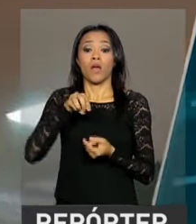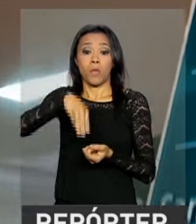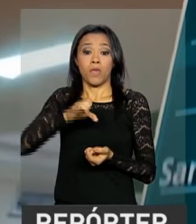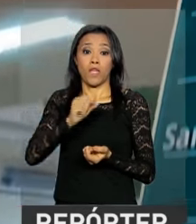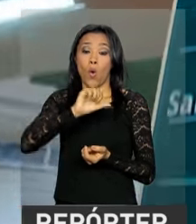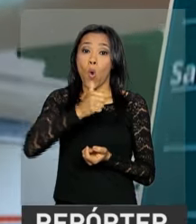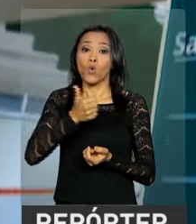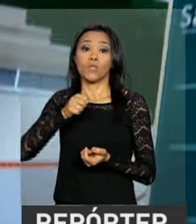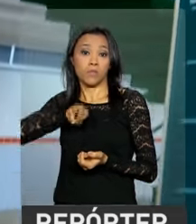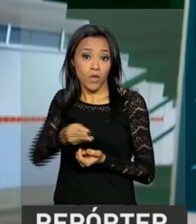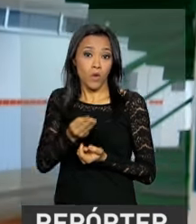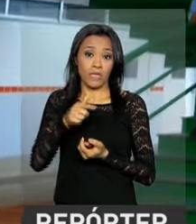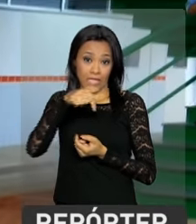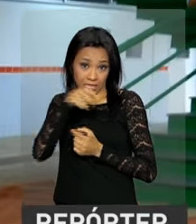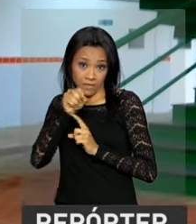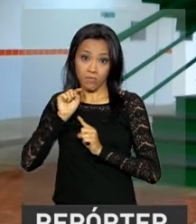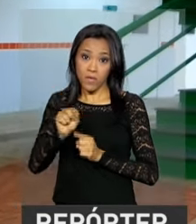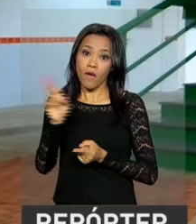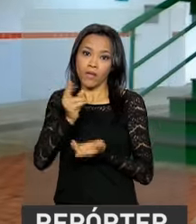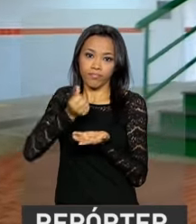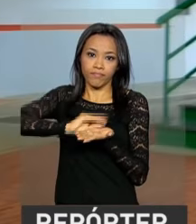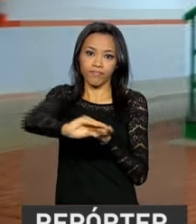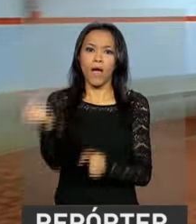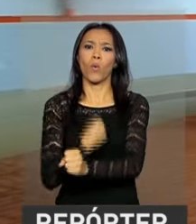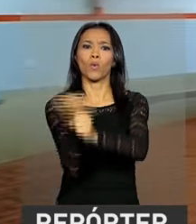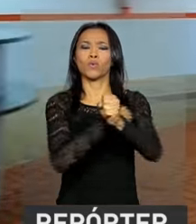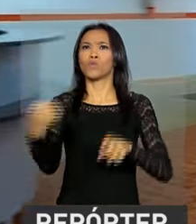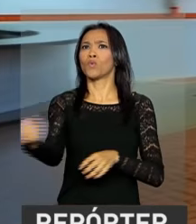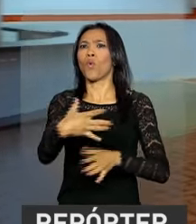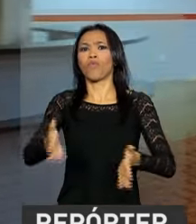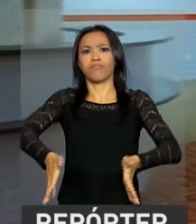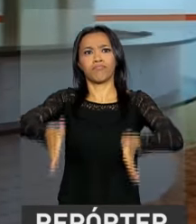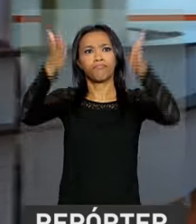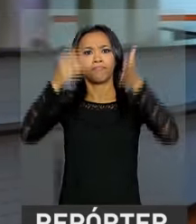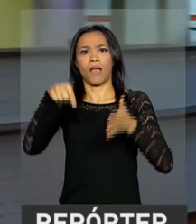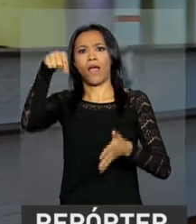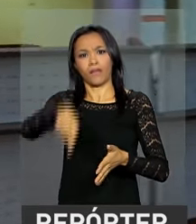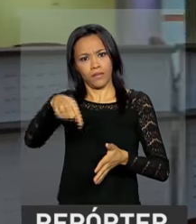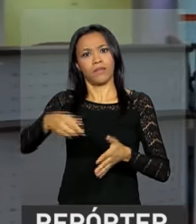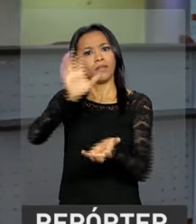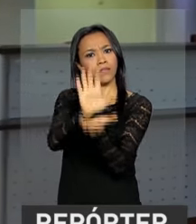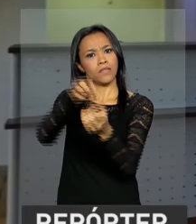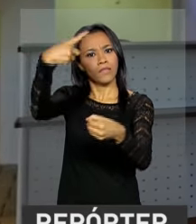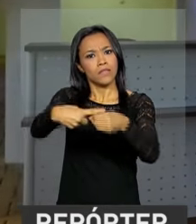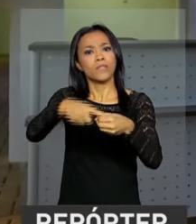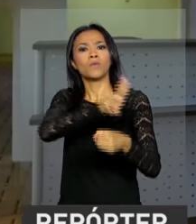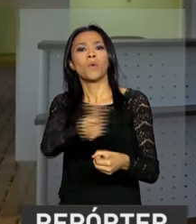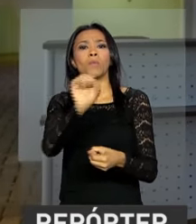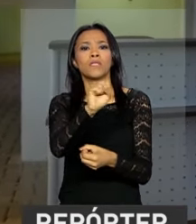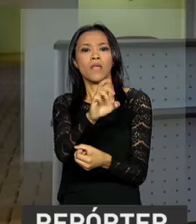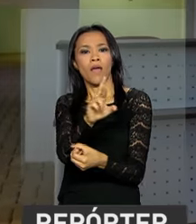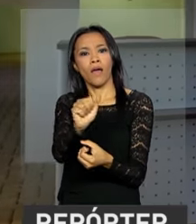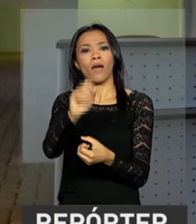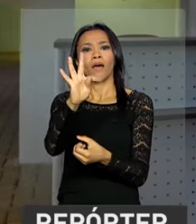milhões e 700 mil reais na construção deste novo prédio do Instituto Federal do Sertão Pernambucano, aqui em Serra Talhada. E